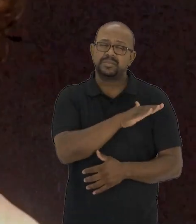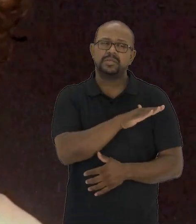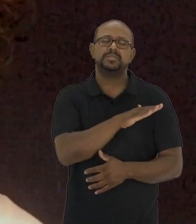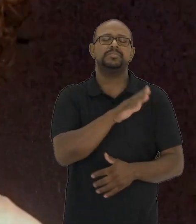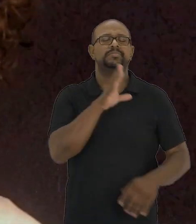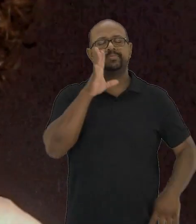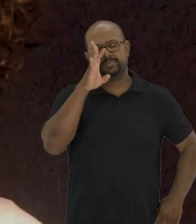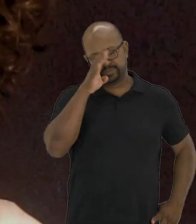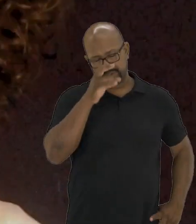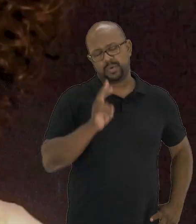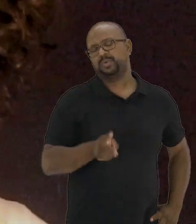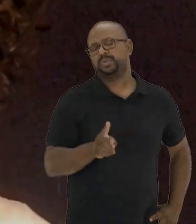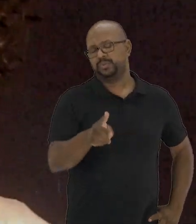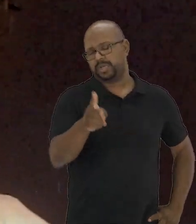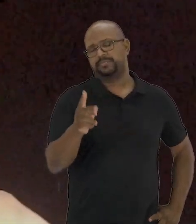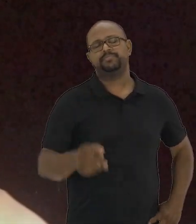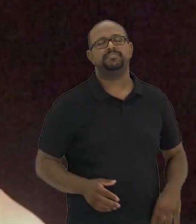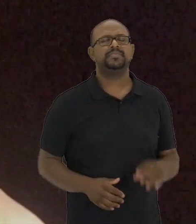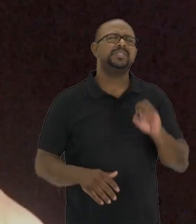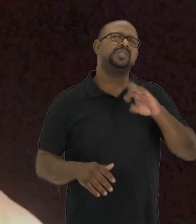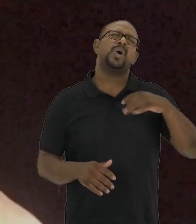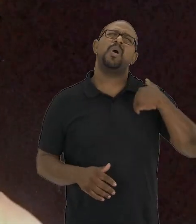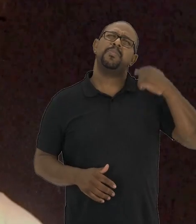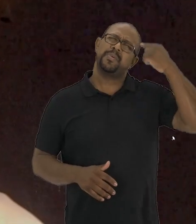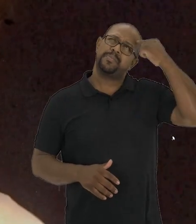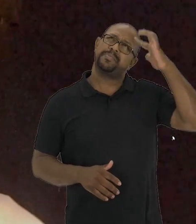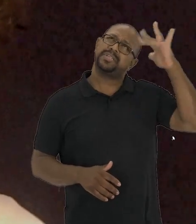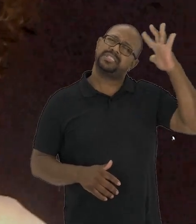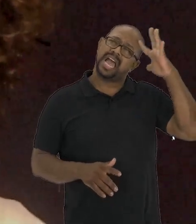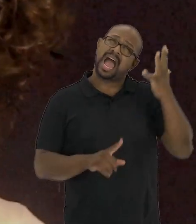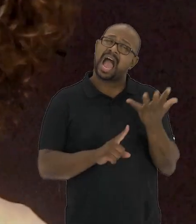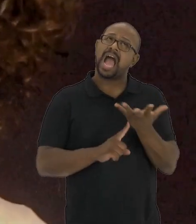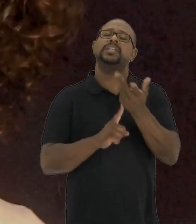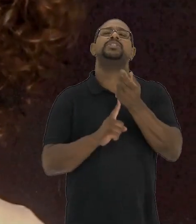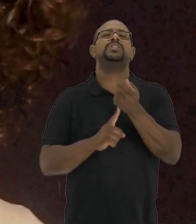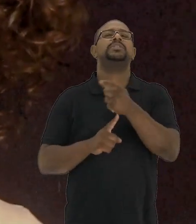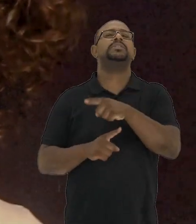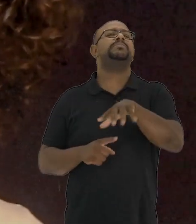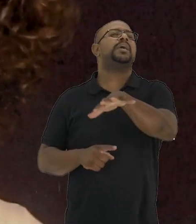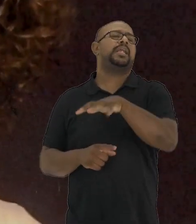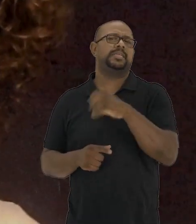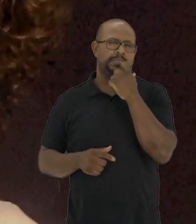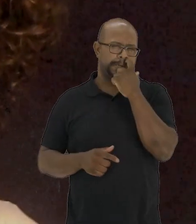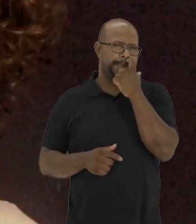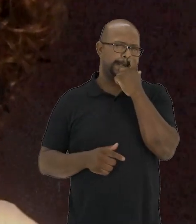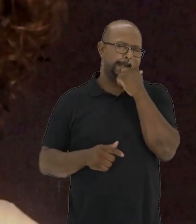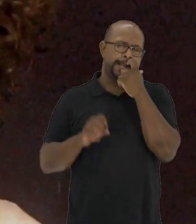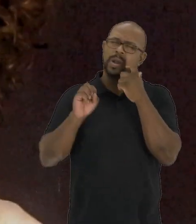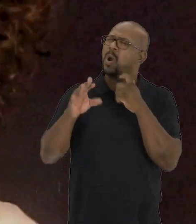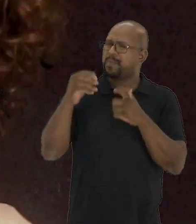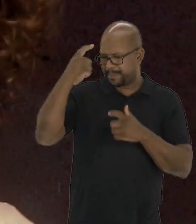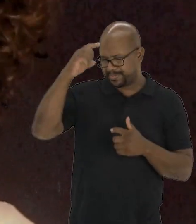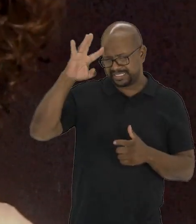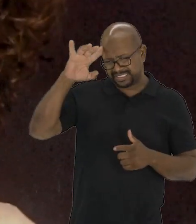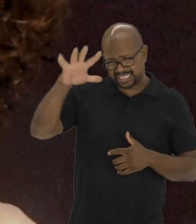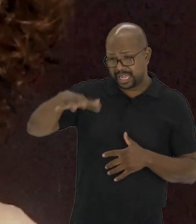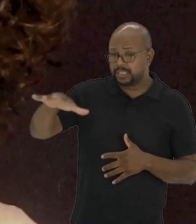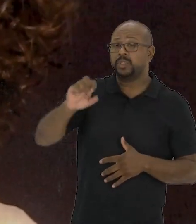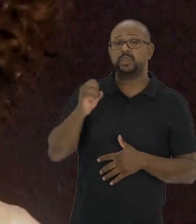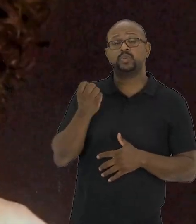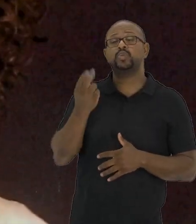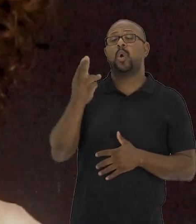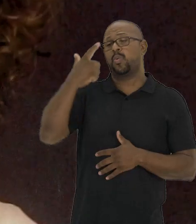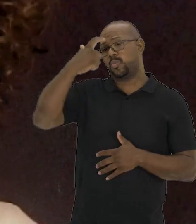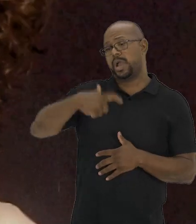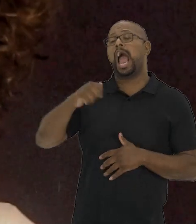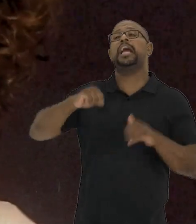as discriminações, as cisões continuam acontecendo. Como pensar a tal arte nesse lugar? Como pensar o tal